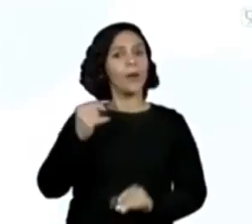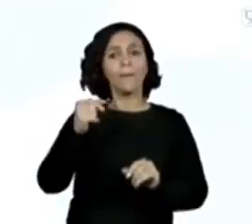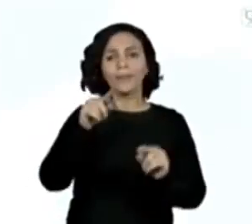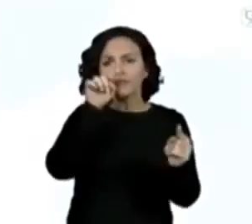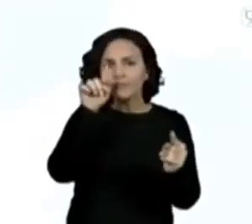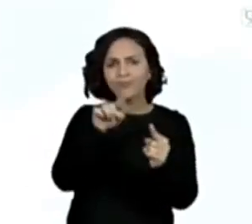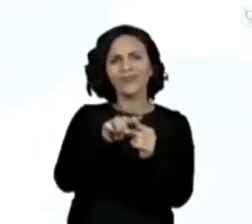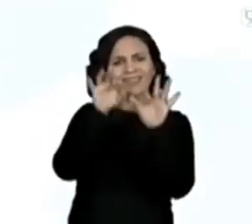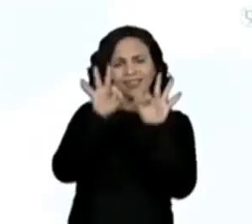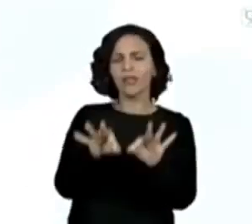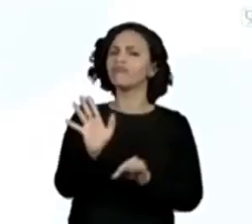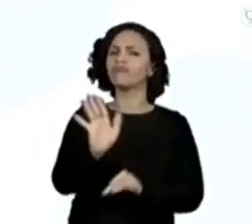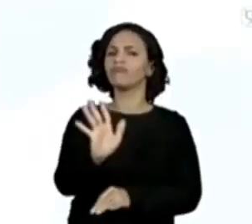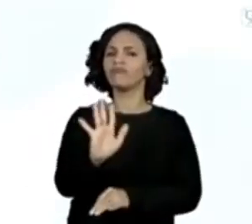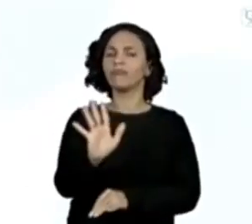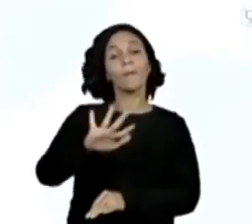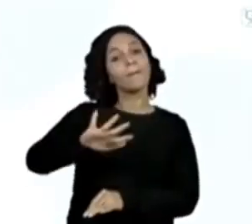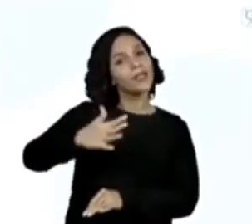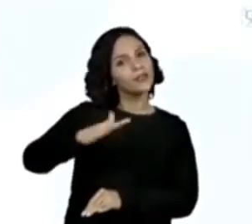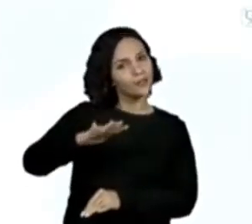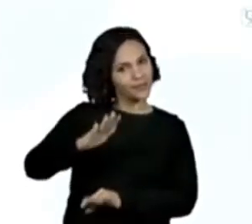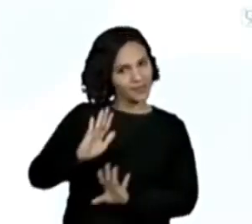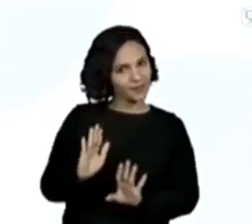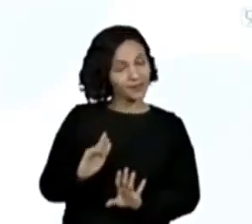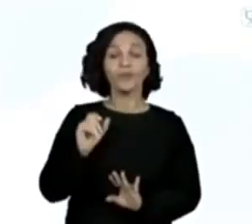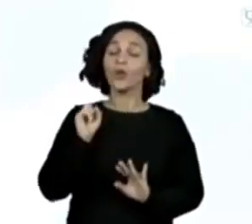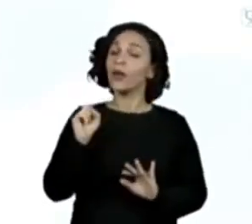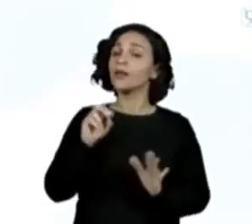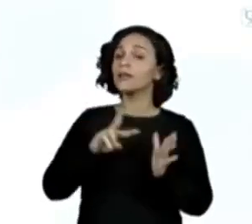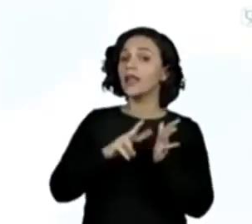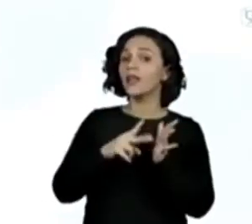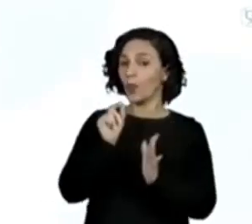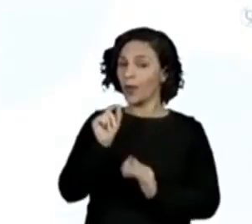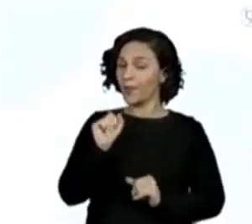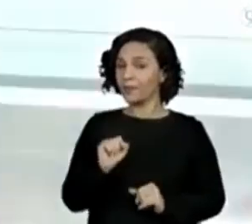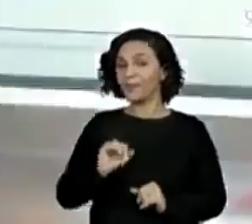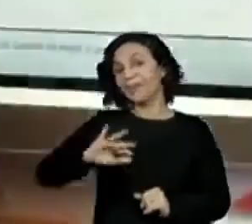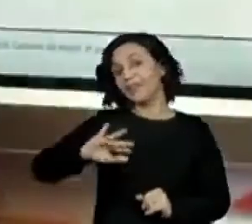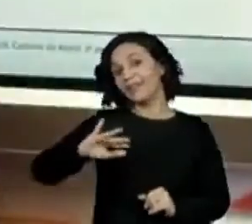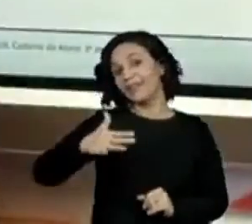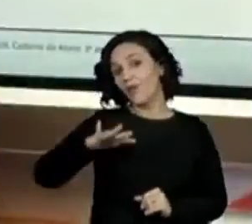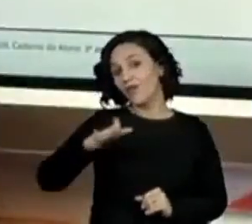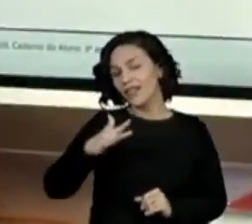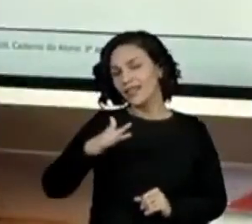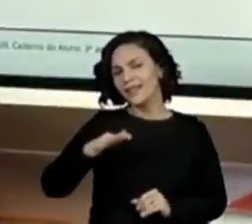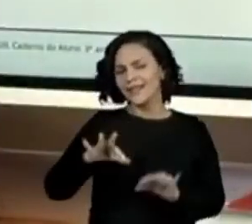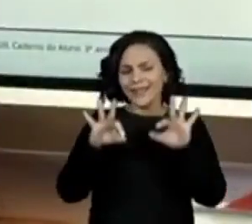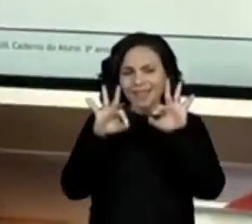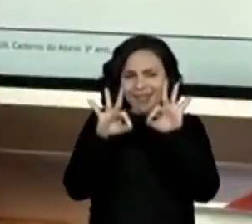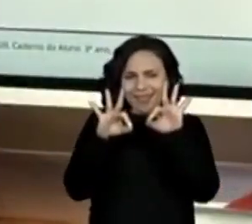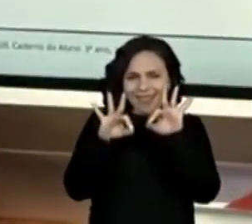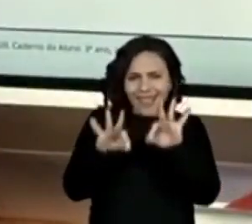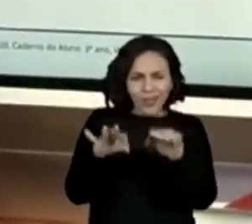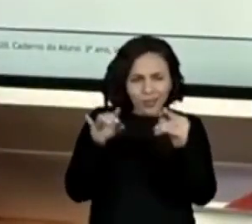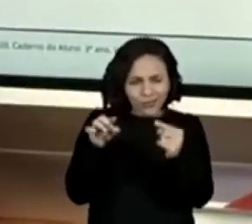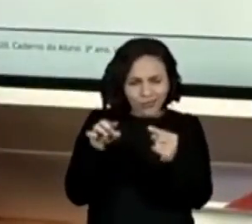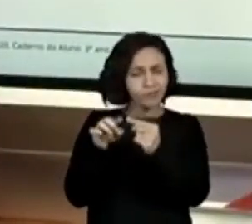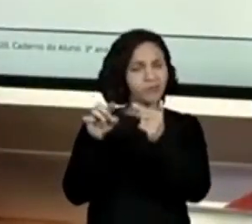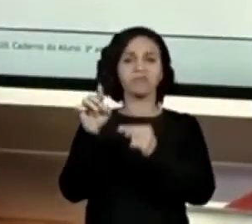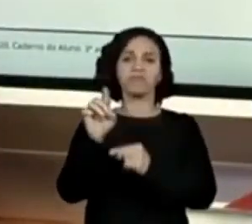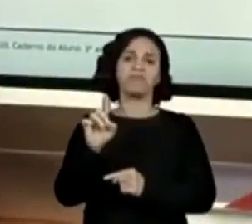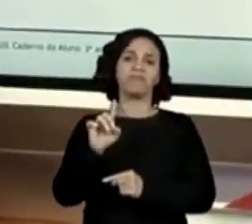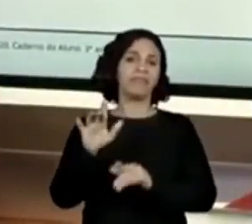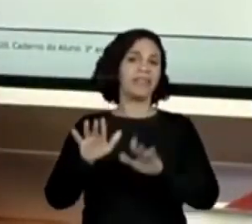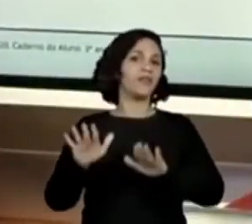Isso significa que talvez a gente não acerte exatamente o comprimento da